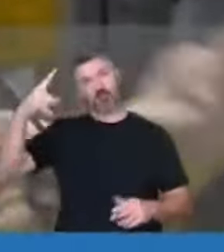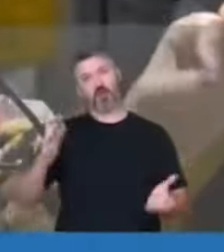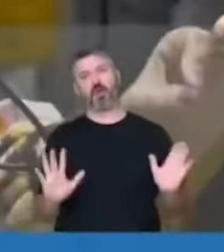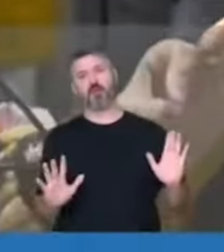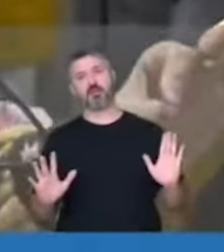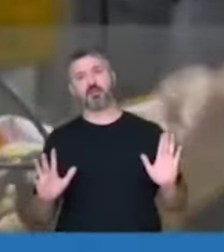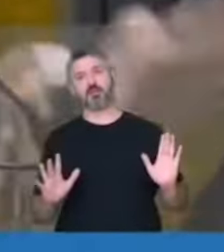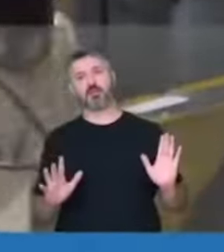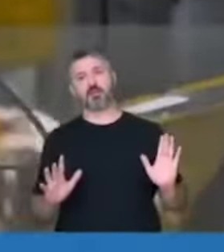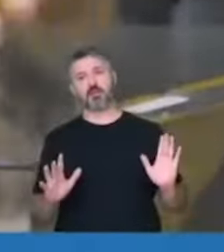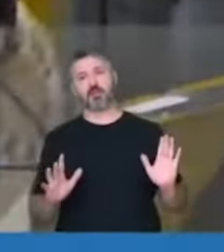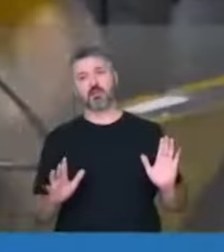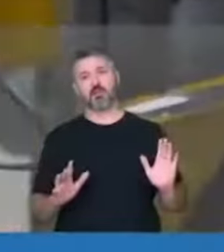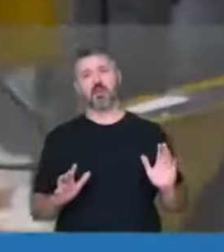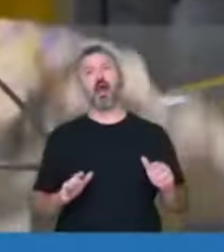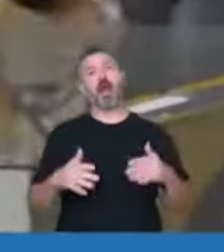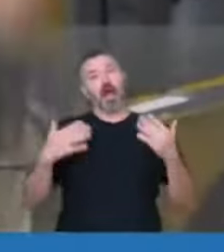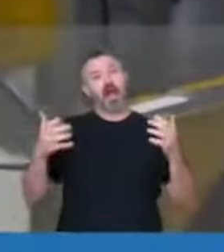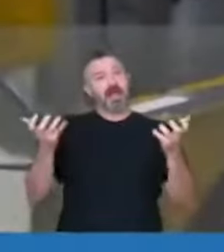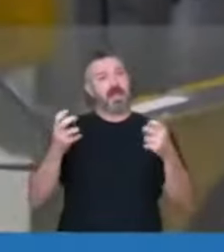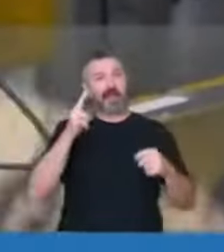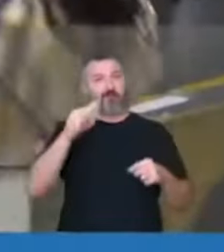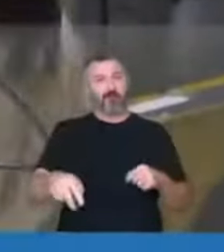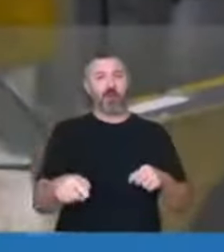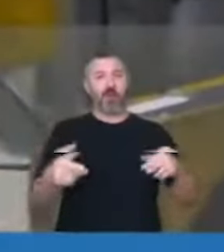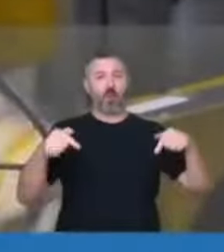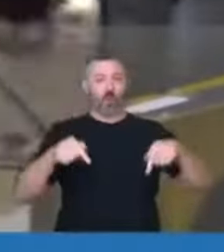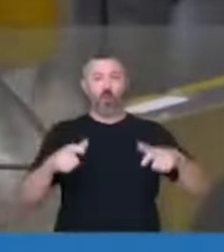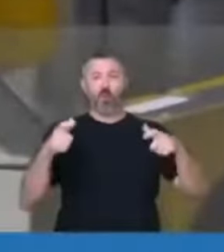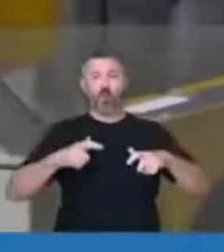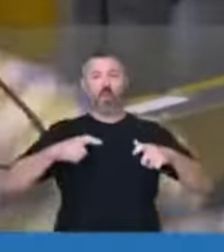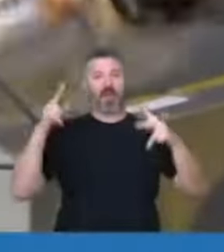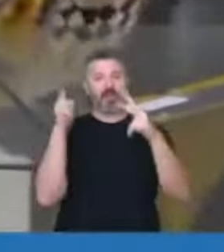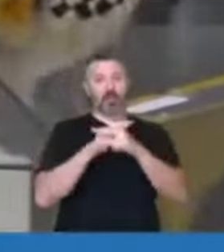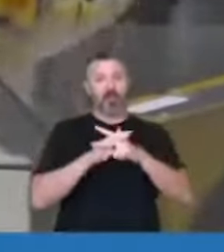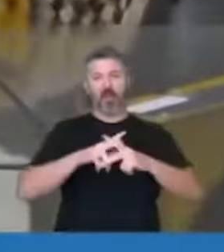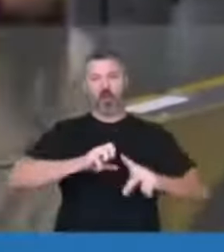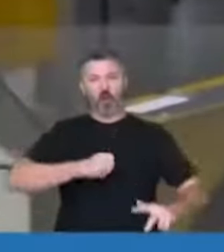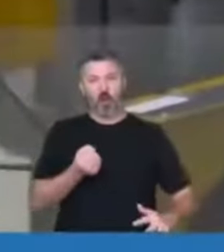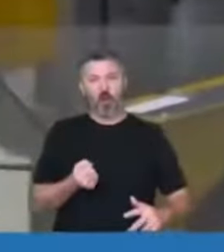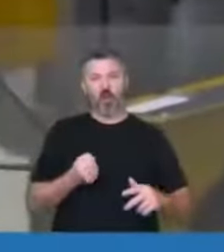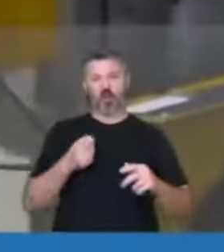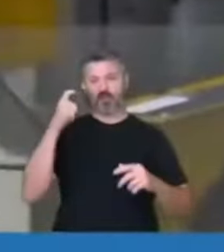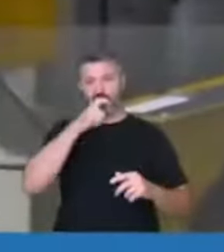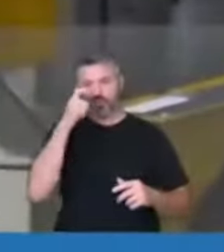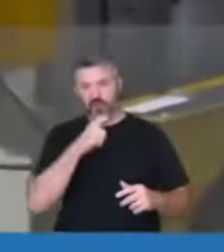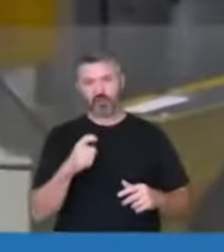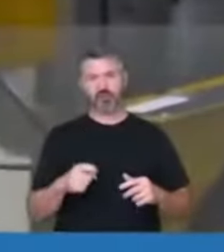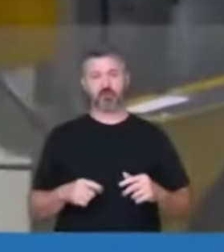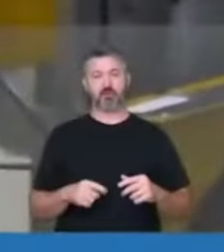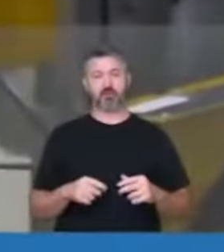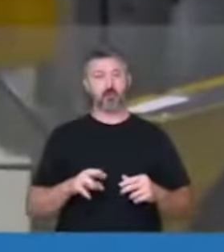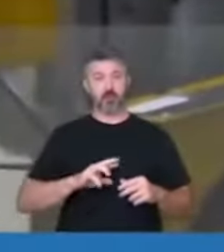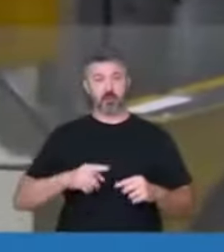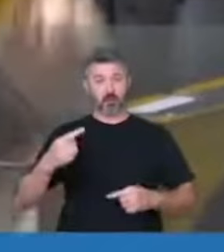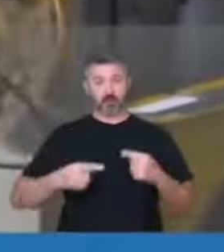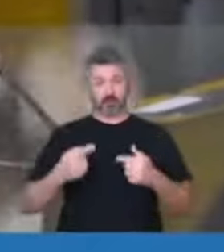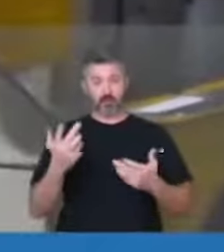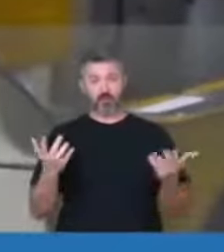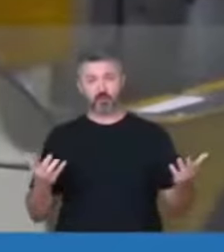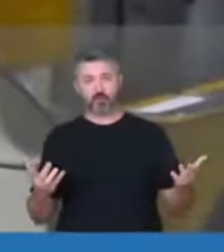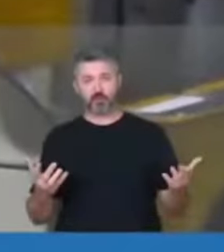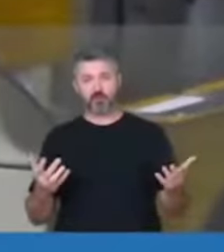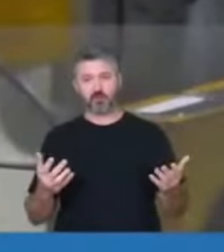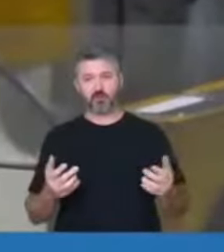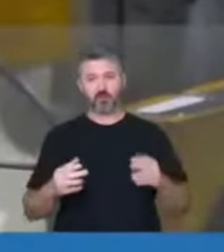Só discorda disso quem vê esse parlamento como uma casa da agressão, do ódio, da mentira e não do debate político. Onde